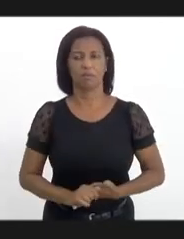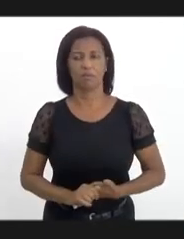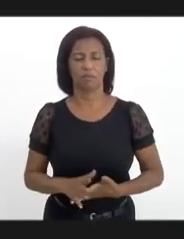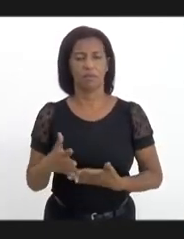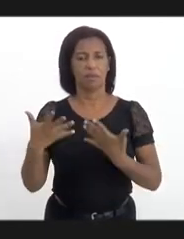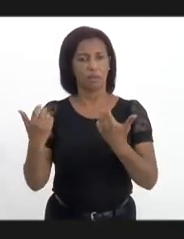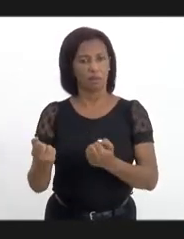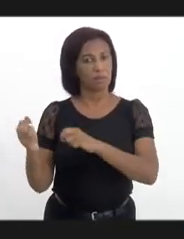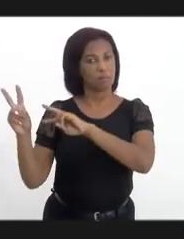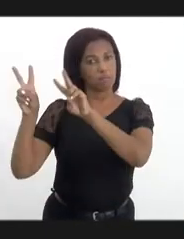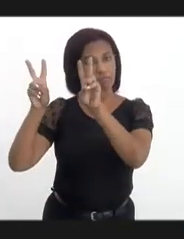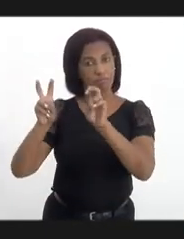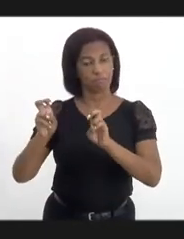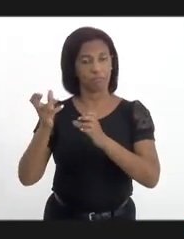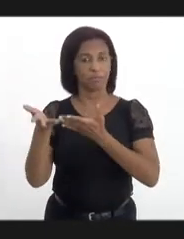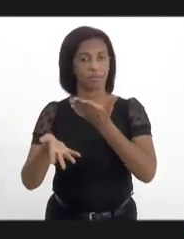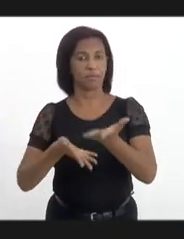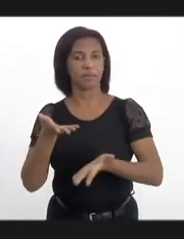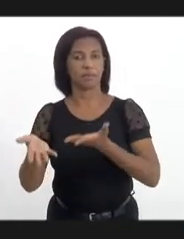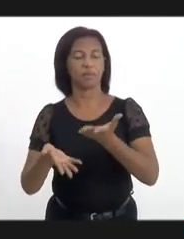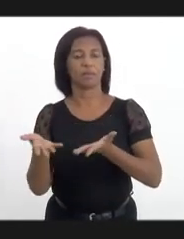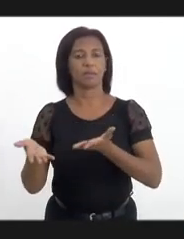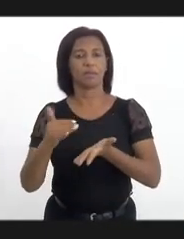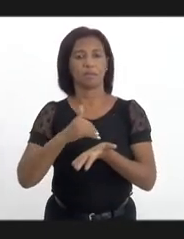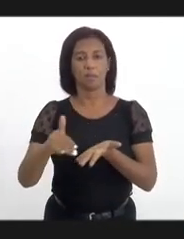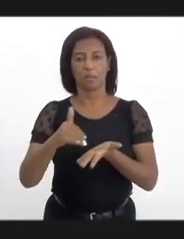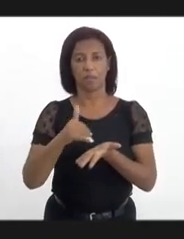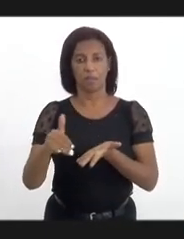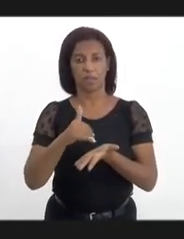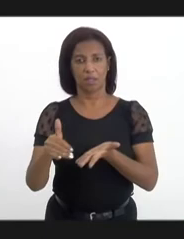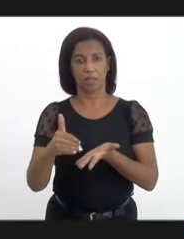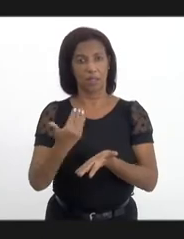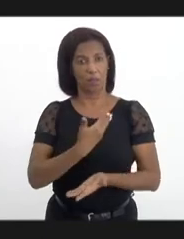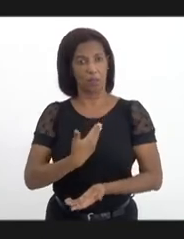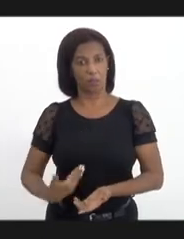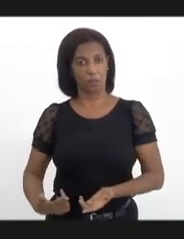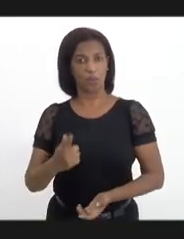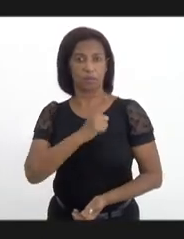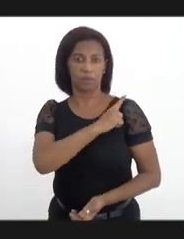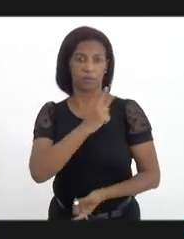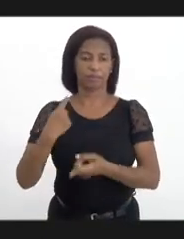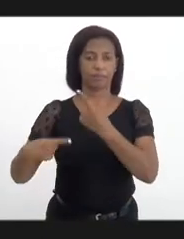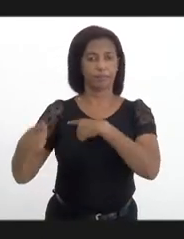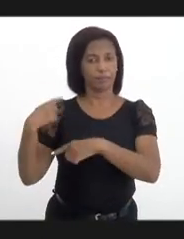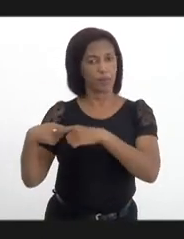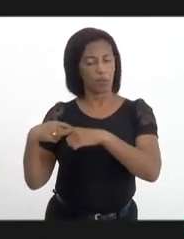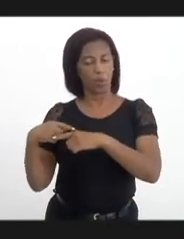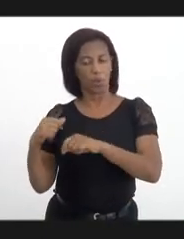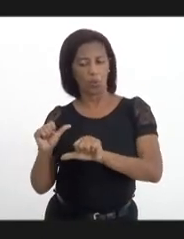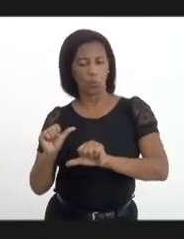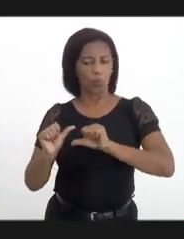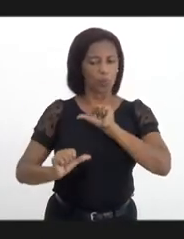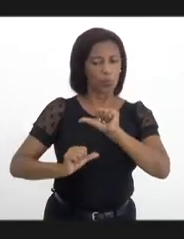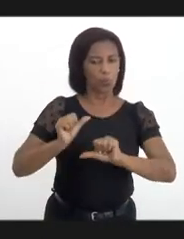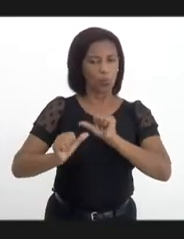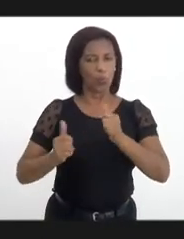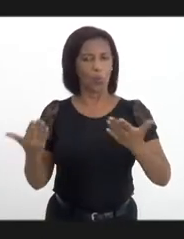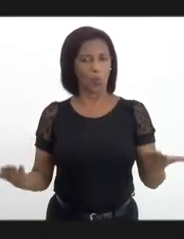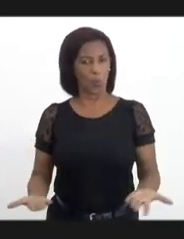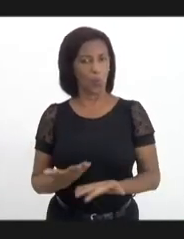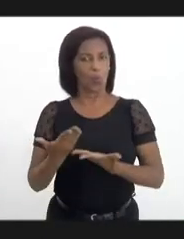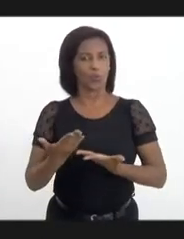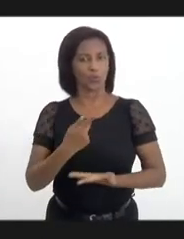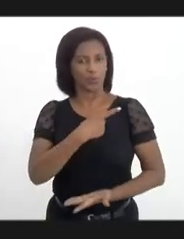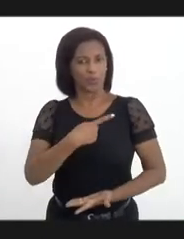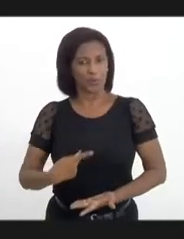vamos dizer, essa temática era tratada pela Secretaria de Ordem Pública na gestão passada, nós estamos construindo, hoje eu tenho a honra de presidir o